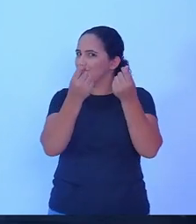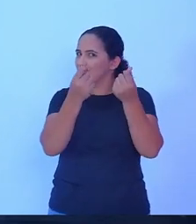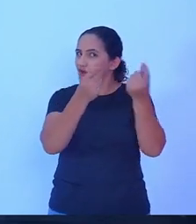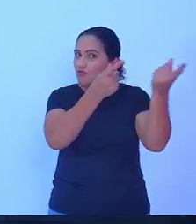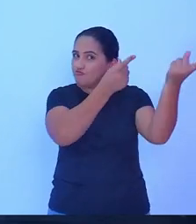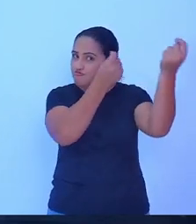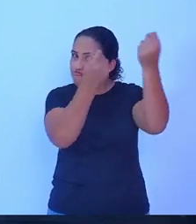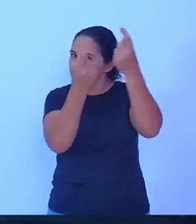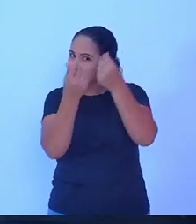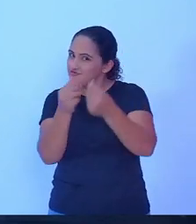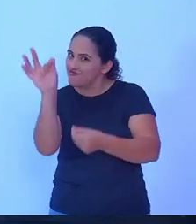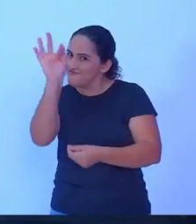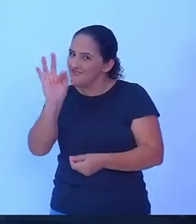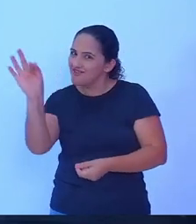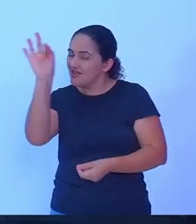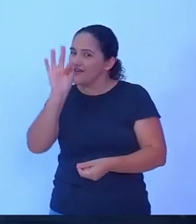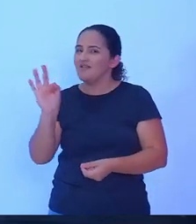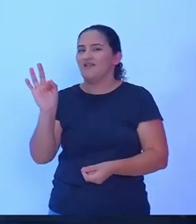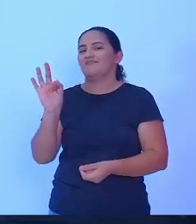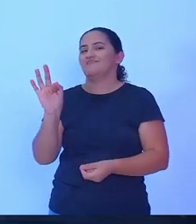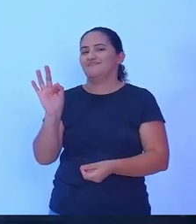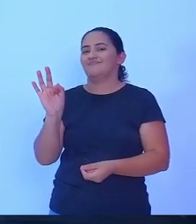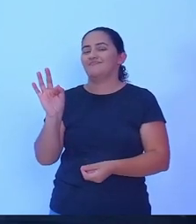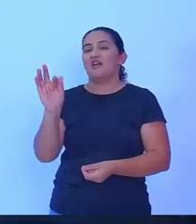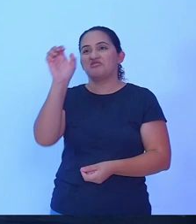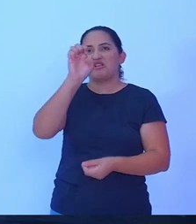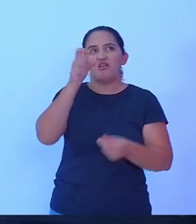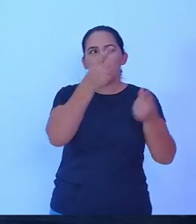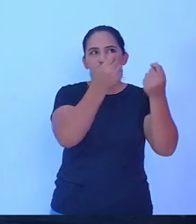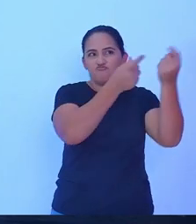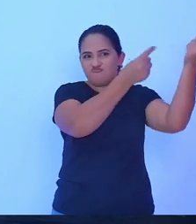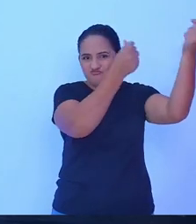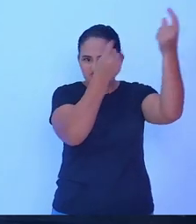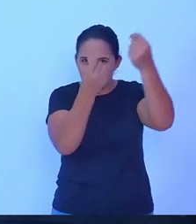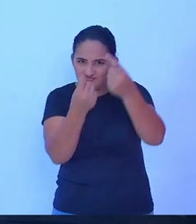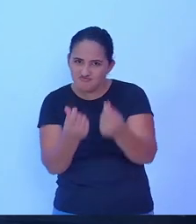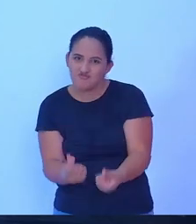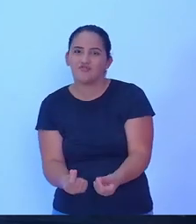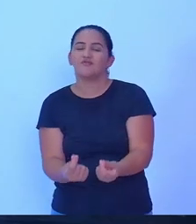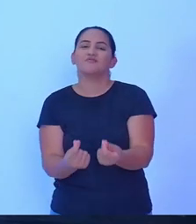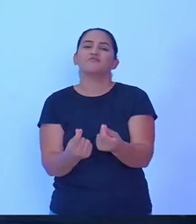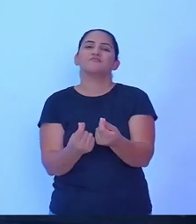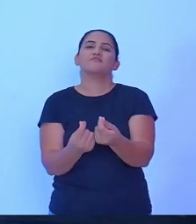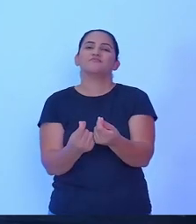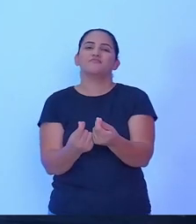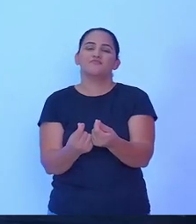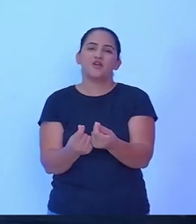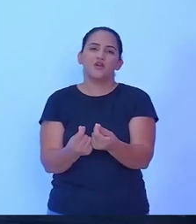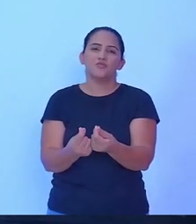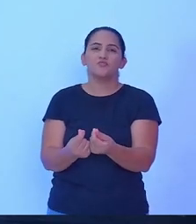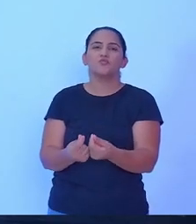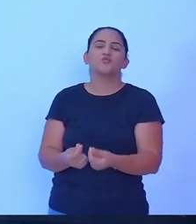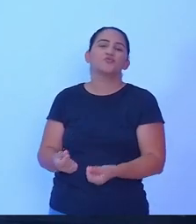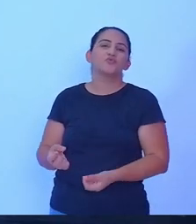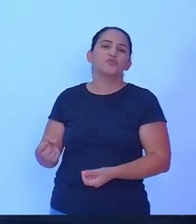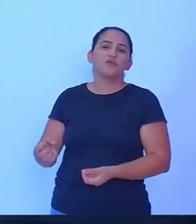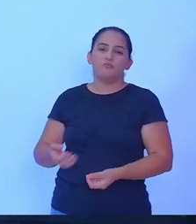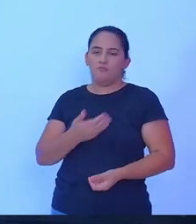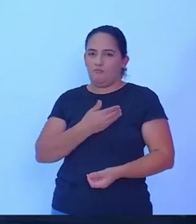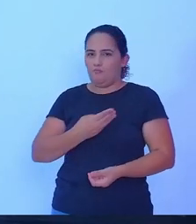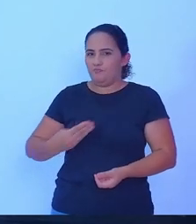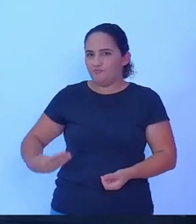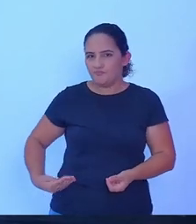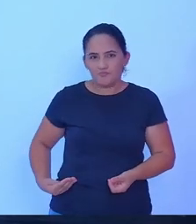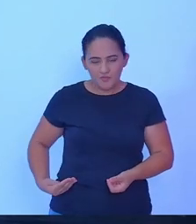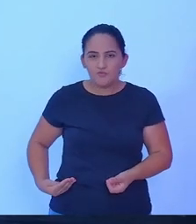federais, dinheiros, a maioria delas, recursos do estado de Rondônia através de uma ótima